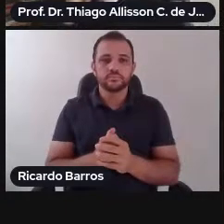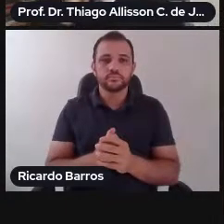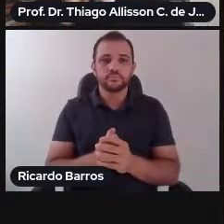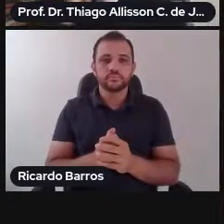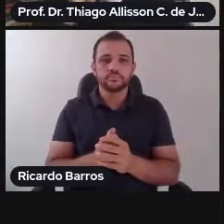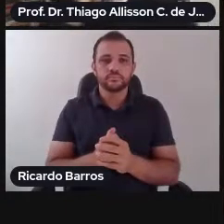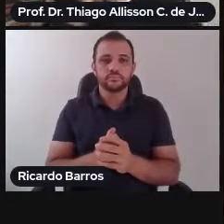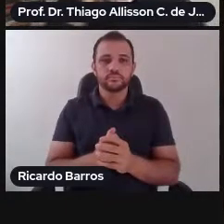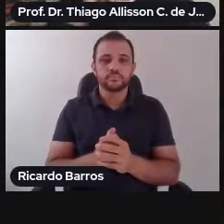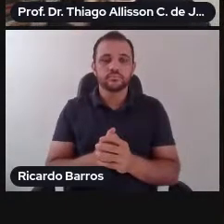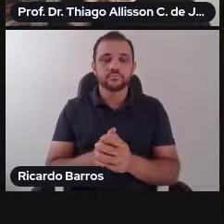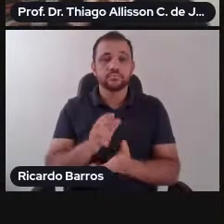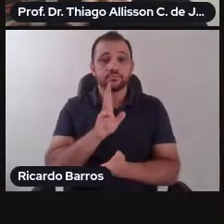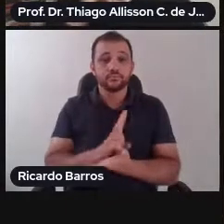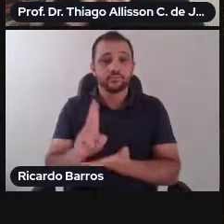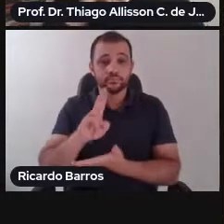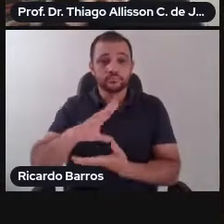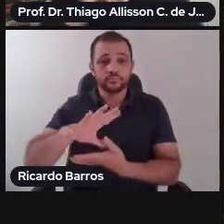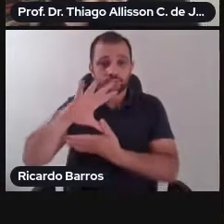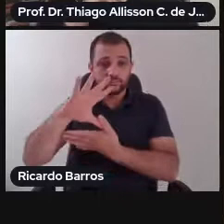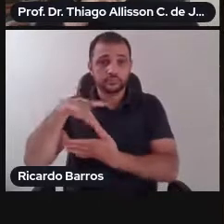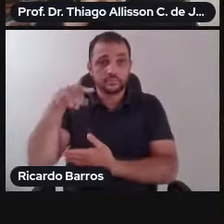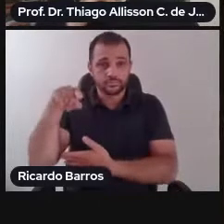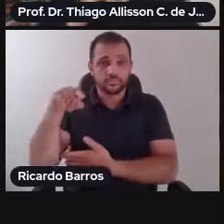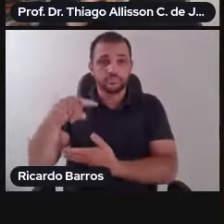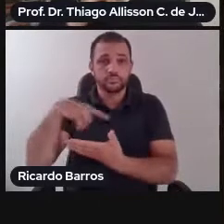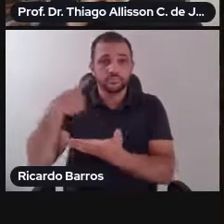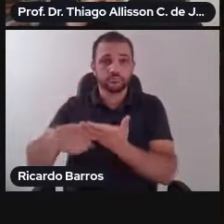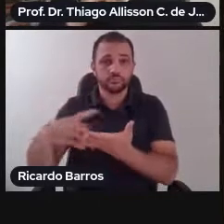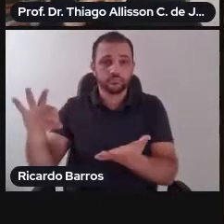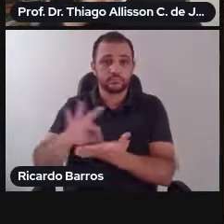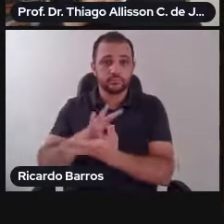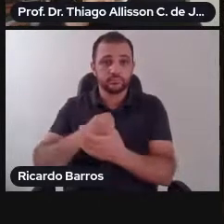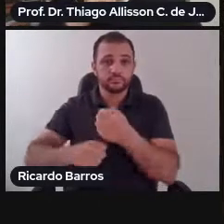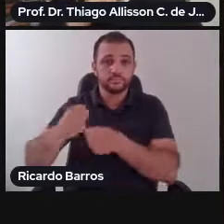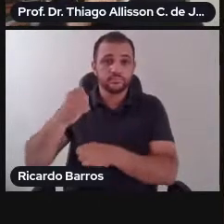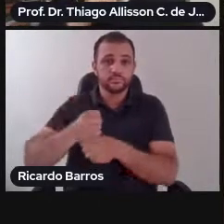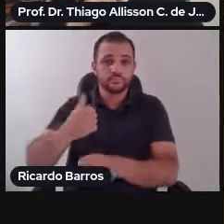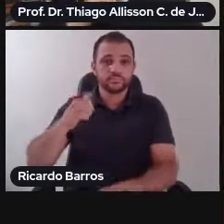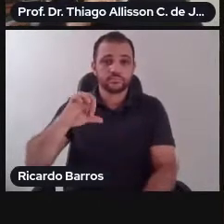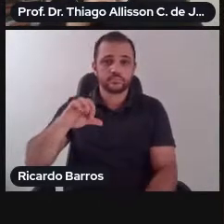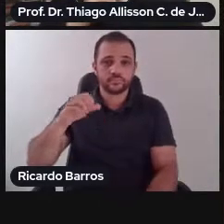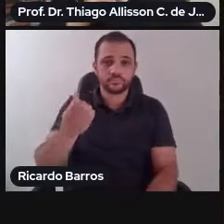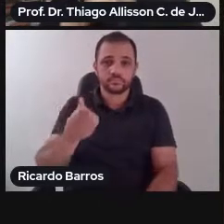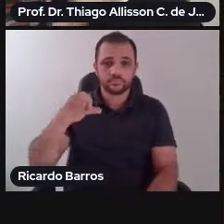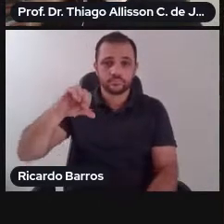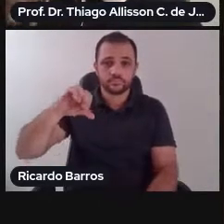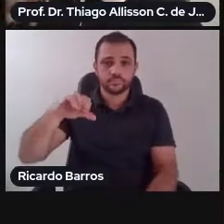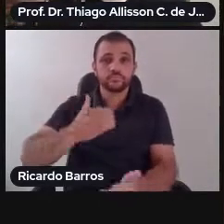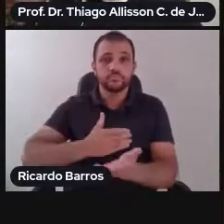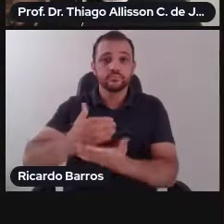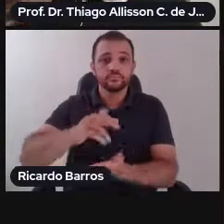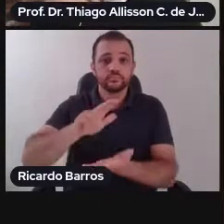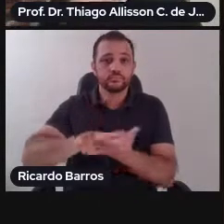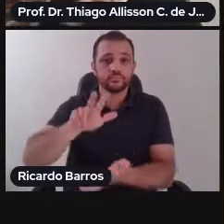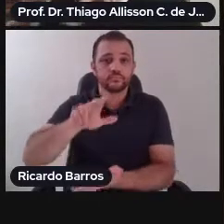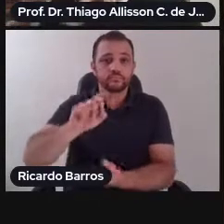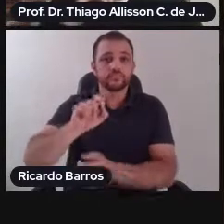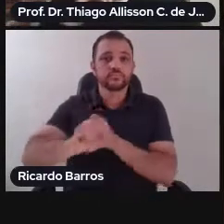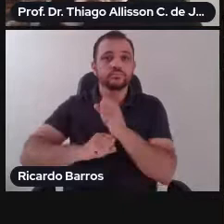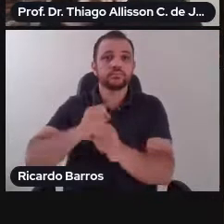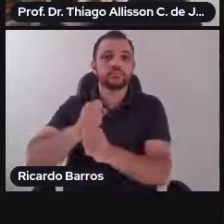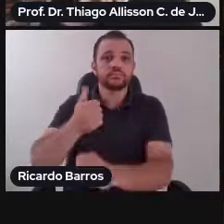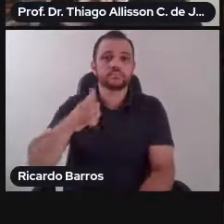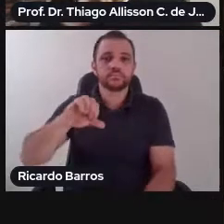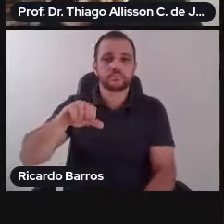Rica, de 1969, ela entrou portanto em vigor em 1978, e após as ratificações